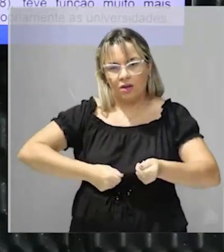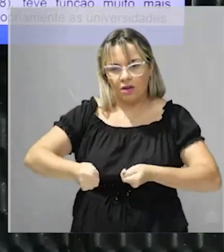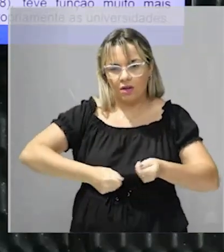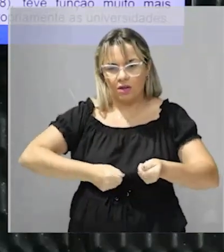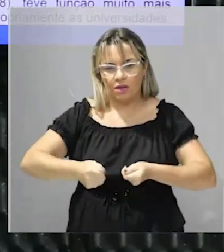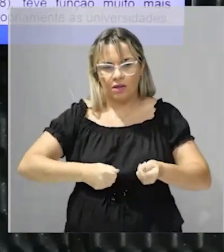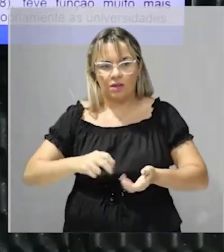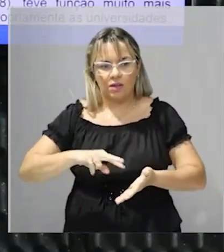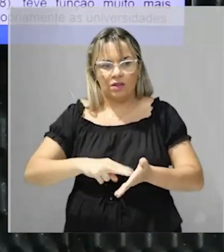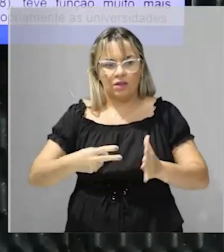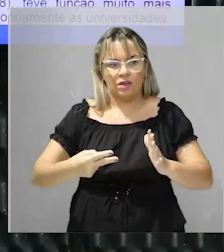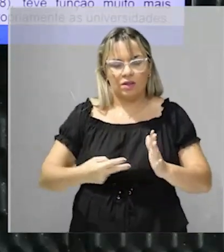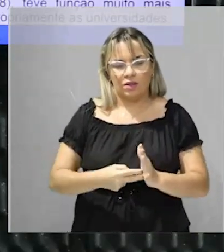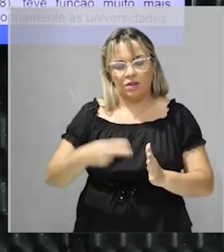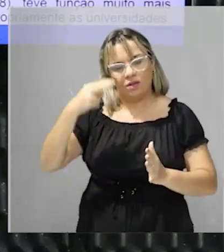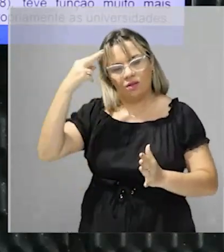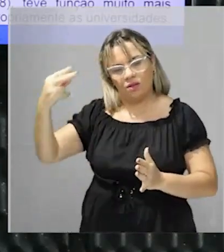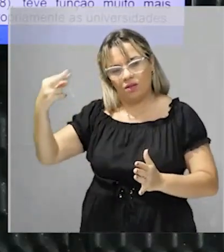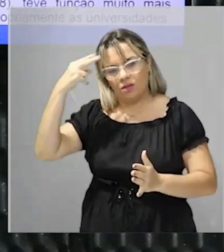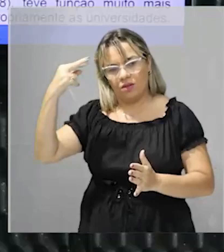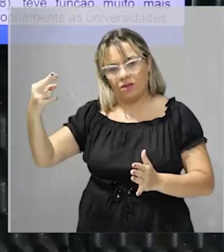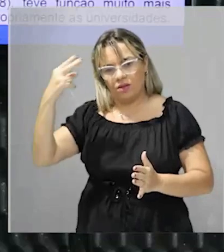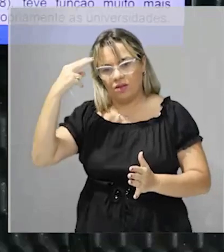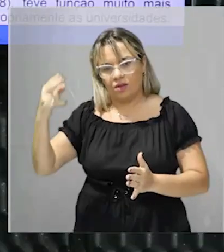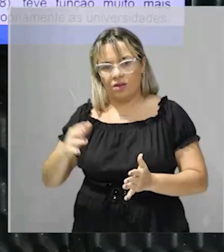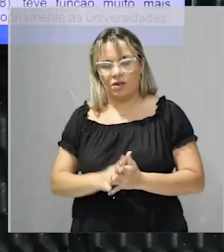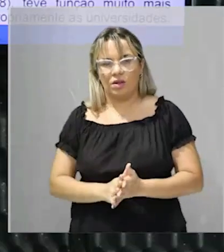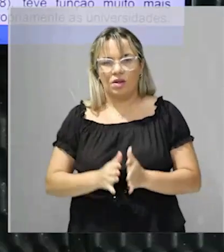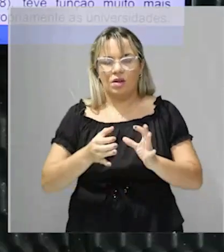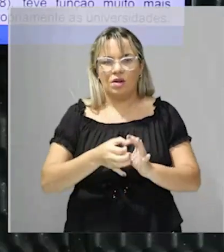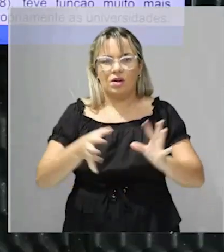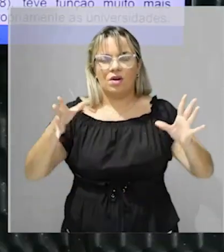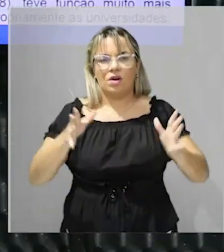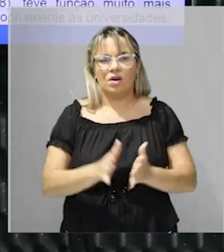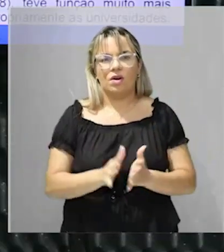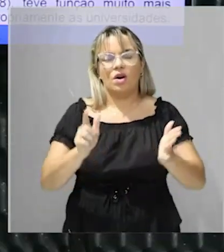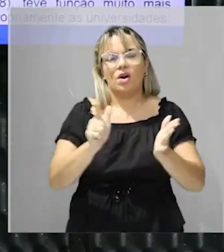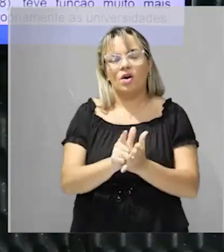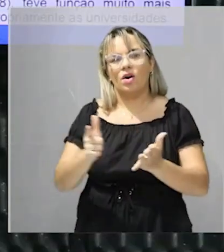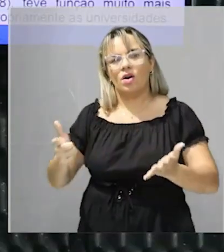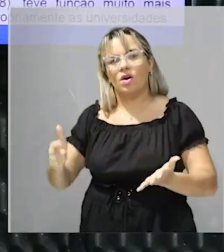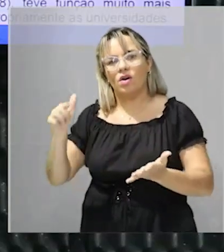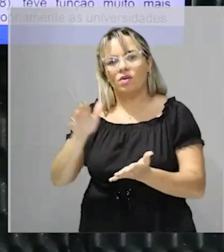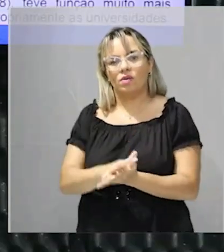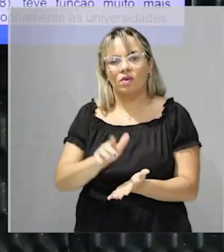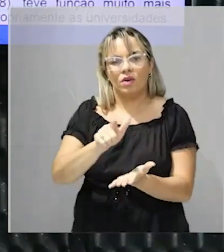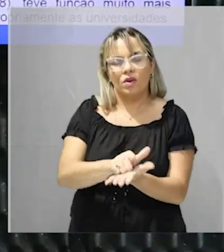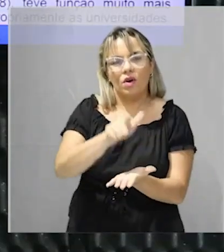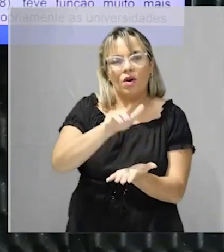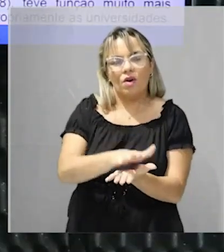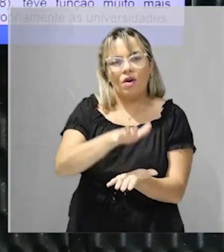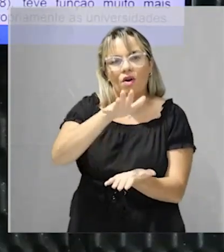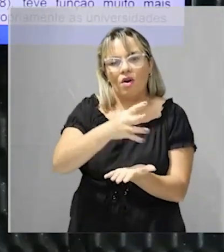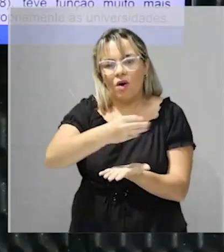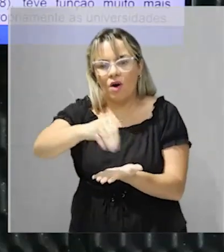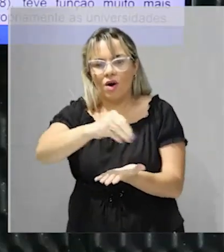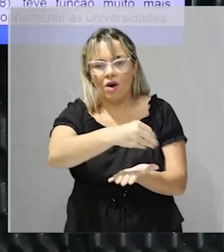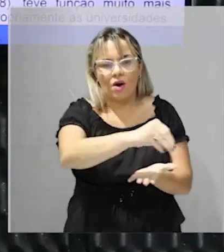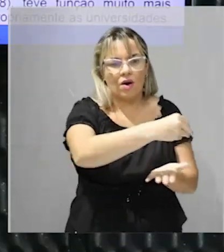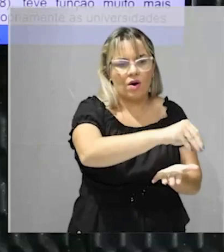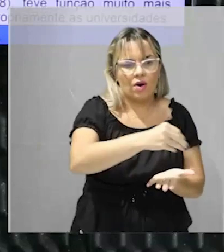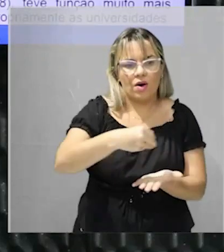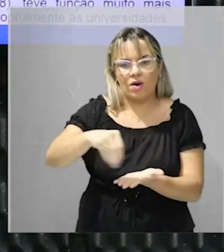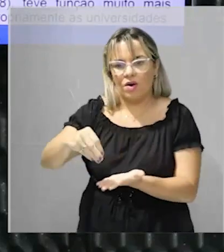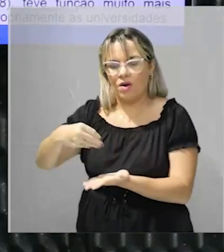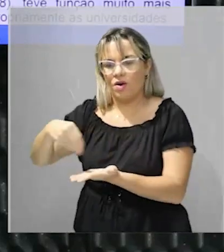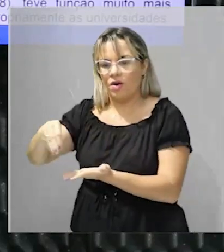acreditar que a livre circulação de impressos jornais, livros e panfletos na América Espanhola que não era permitida na